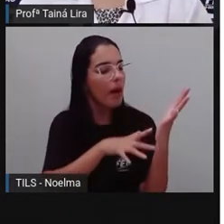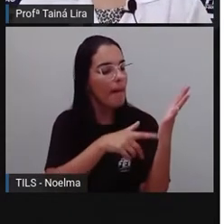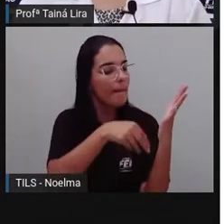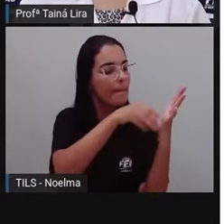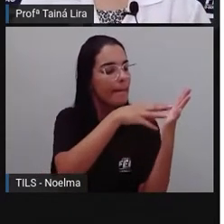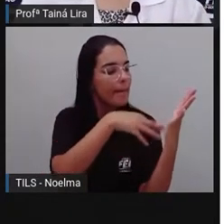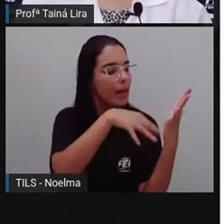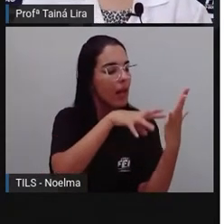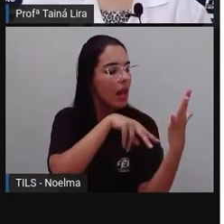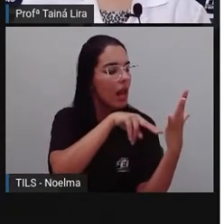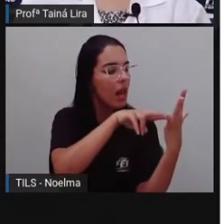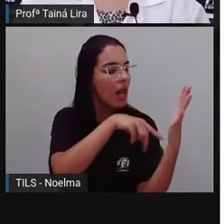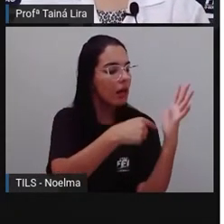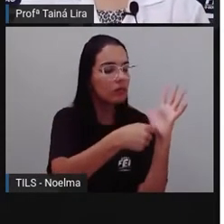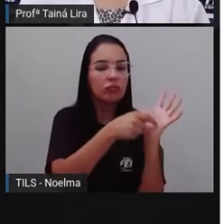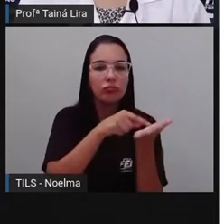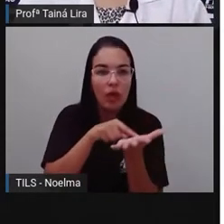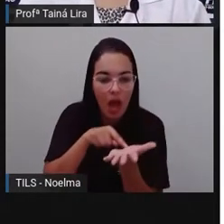tá certo?